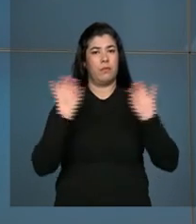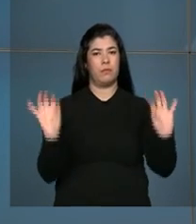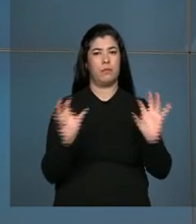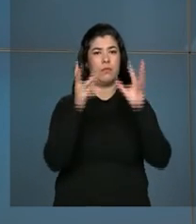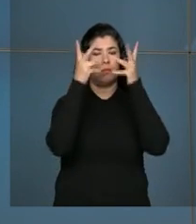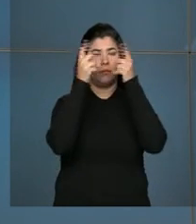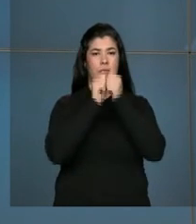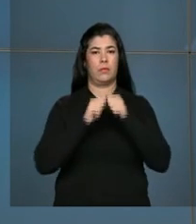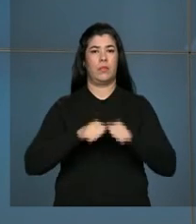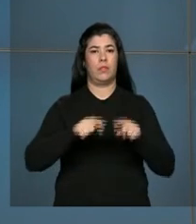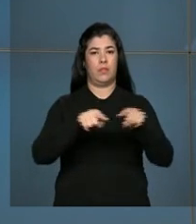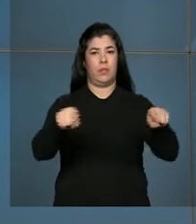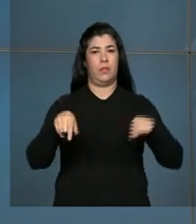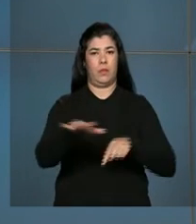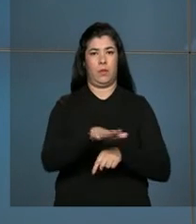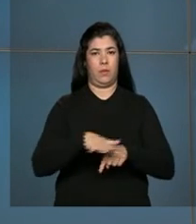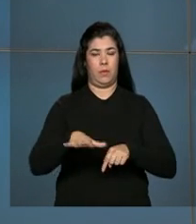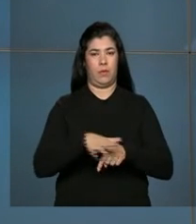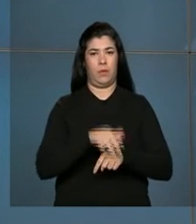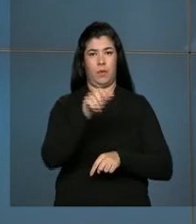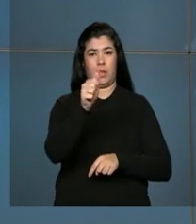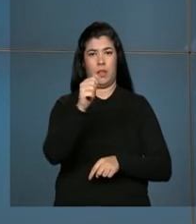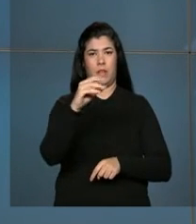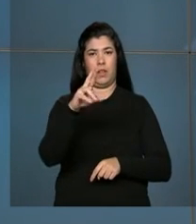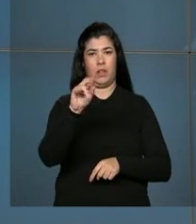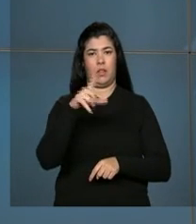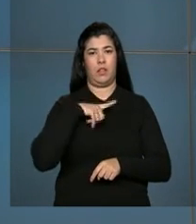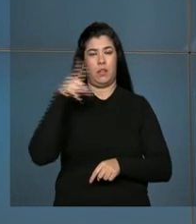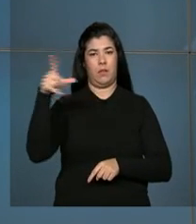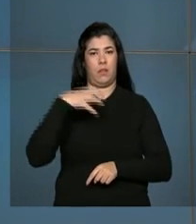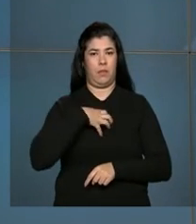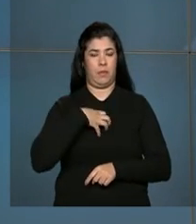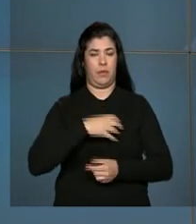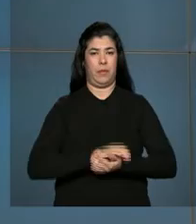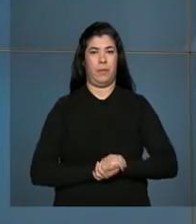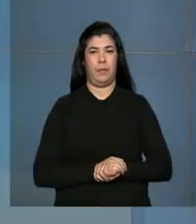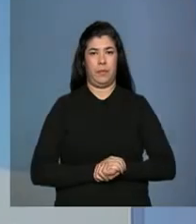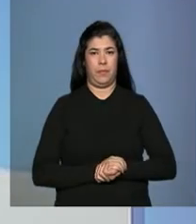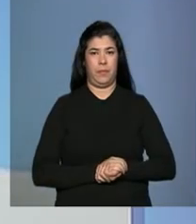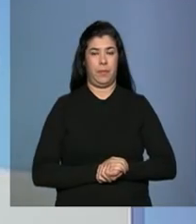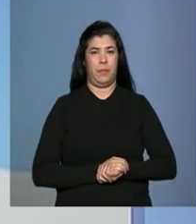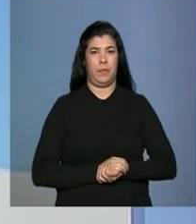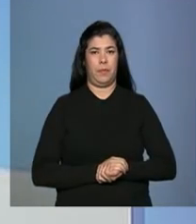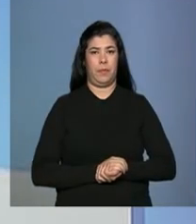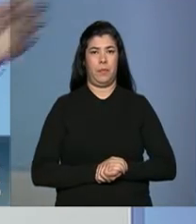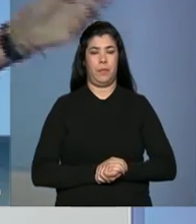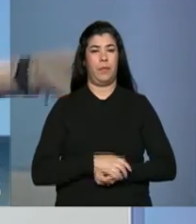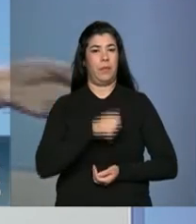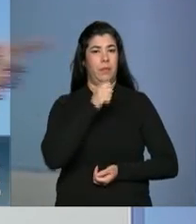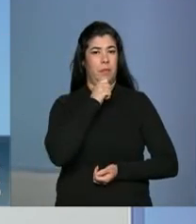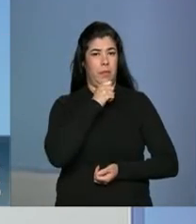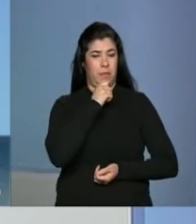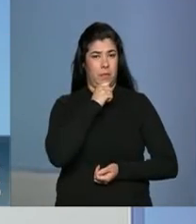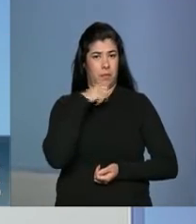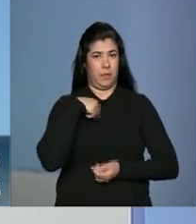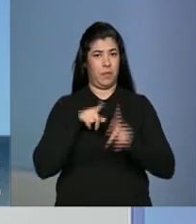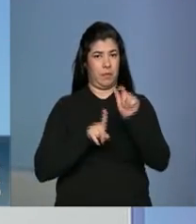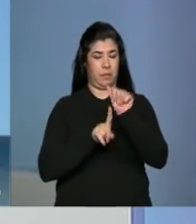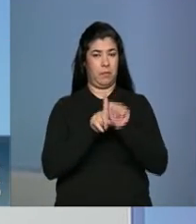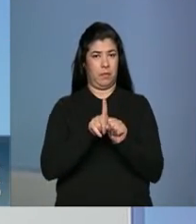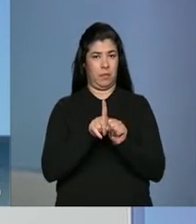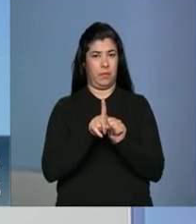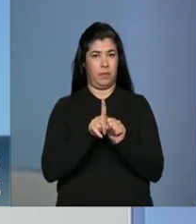durante a inauguração do Complexo Acrílico em Camassari, na Bahia. Ainda esse mês